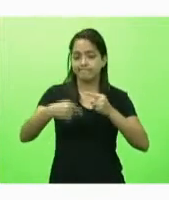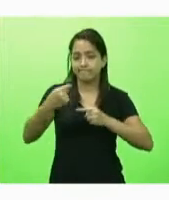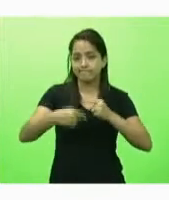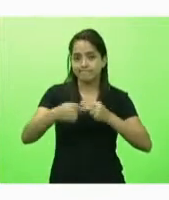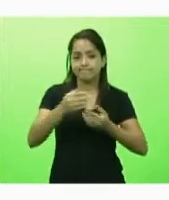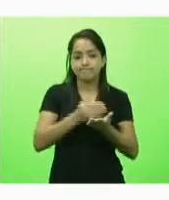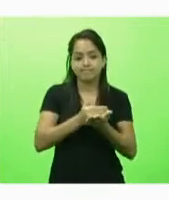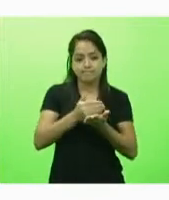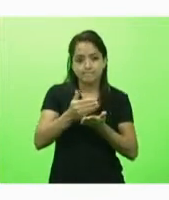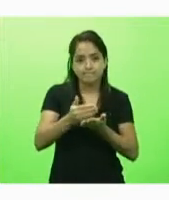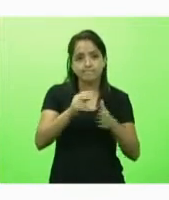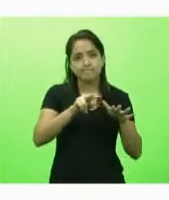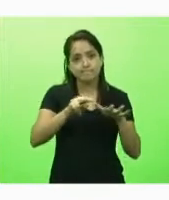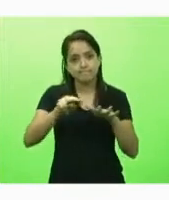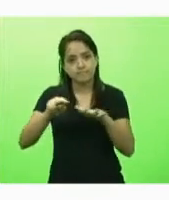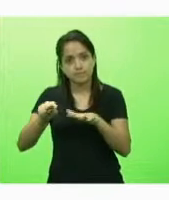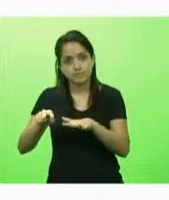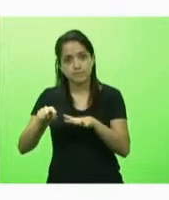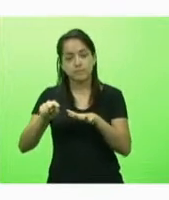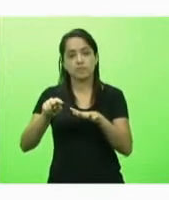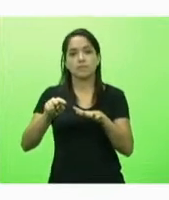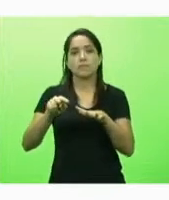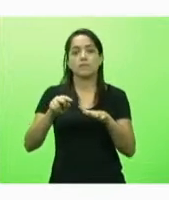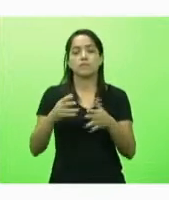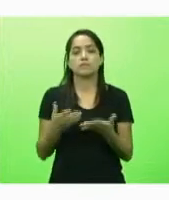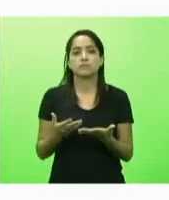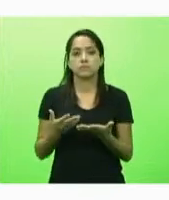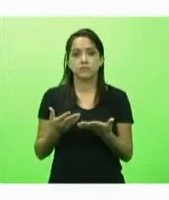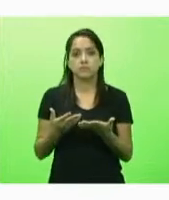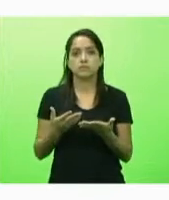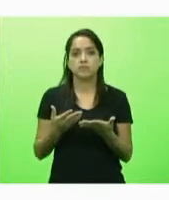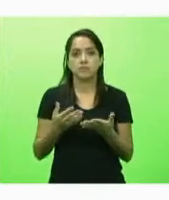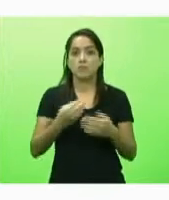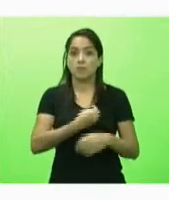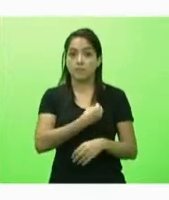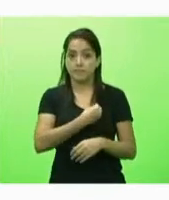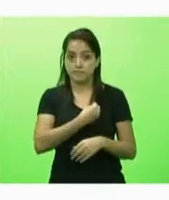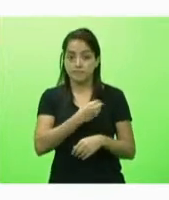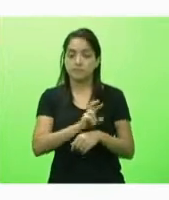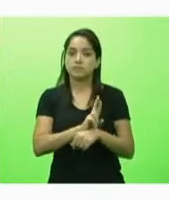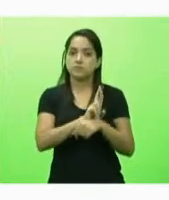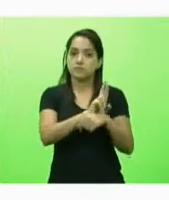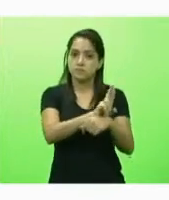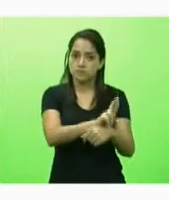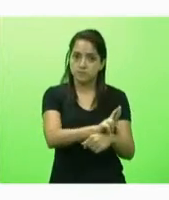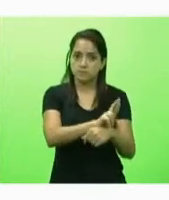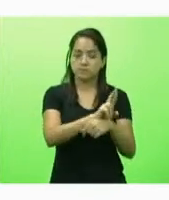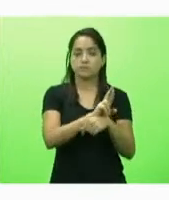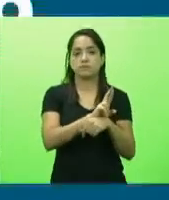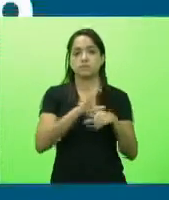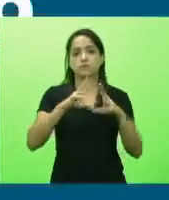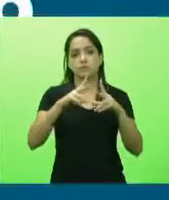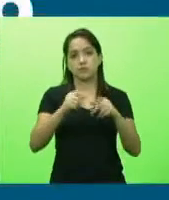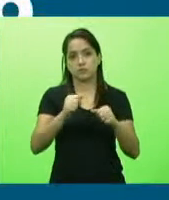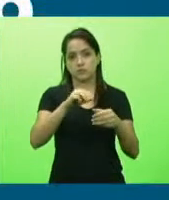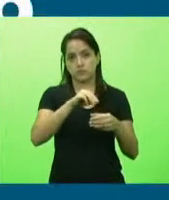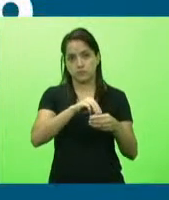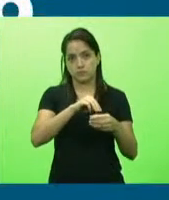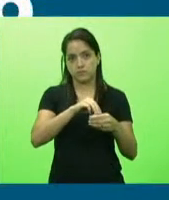início de cada semana em civis extraordinárias com a presença de representatividade de todos os municípios catarinenses